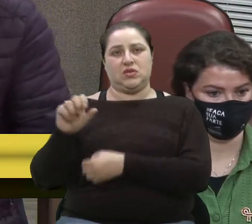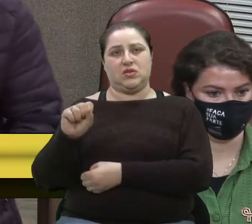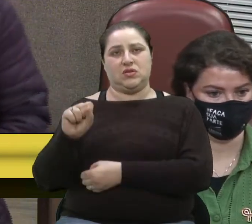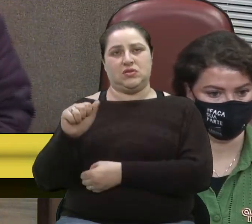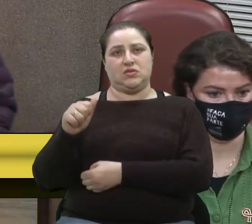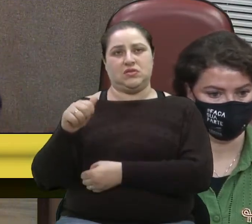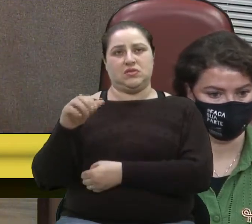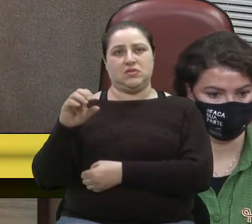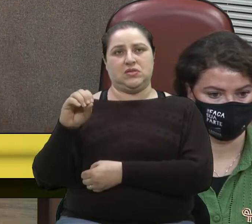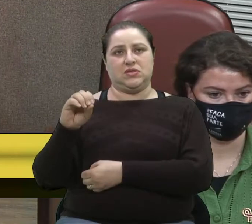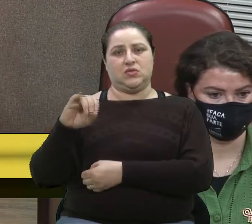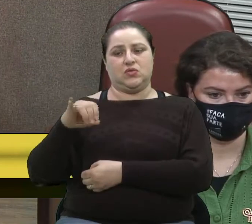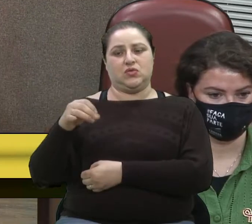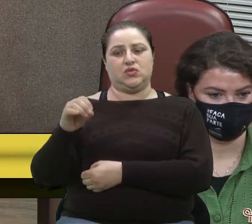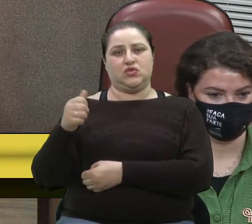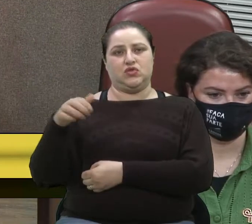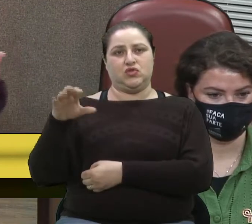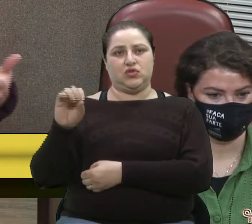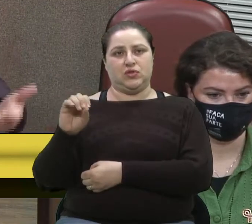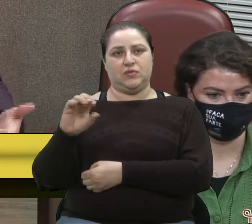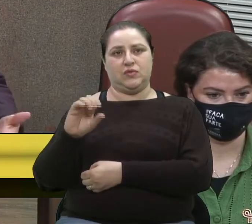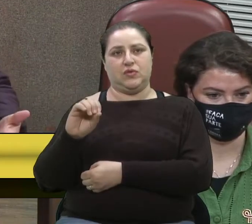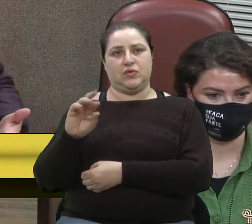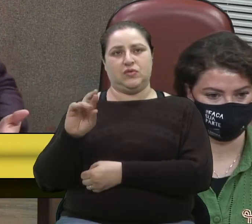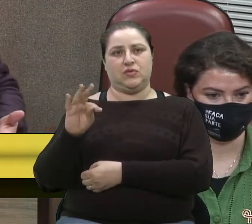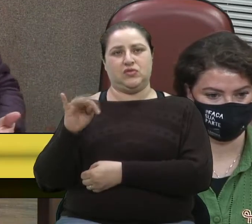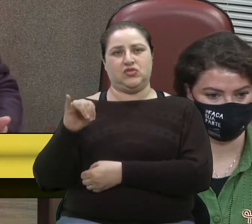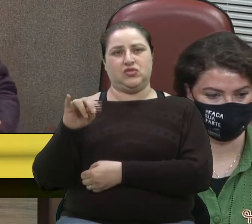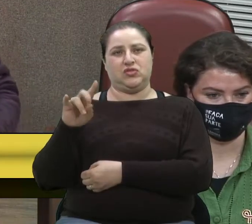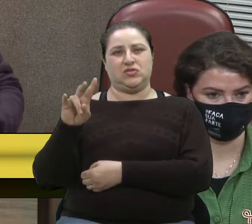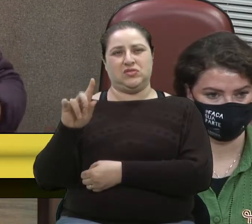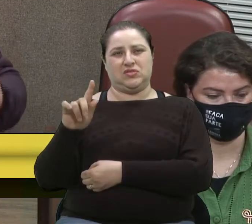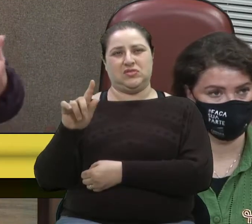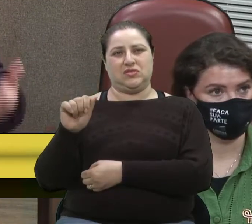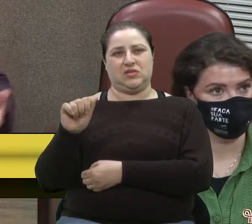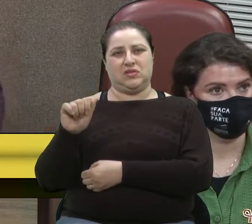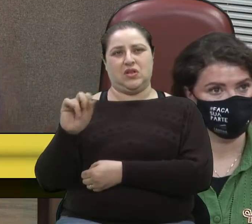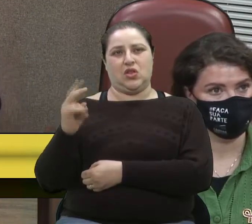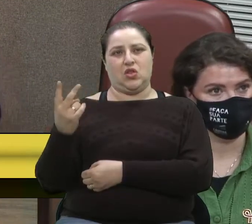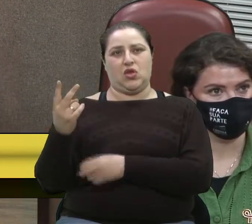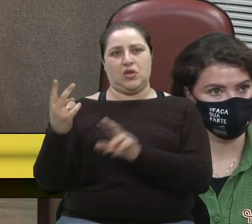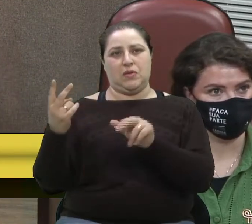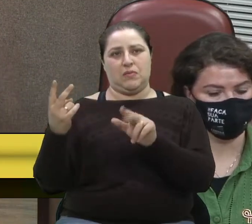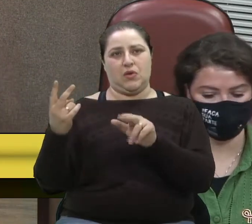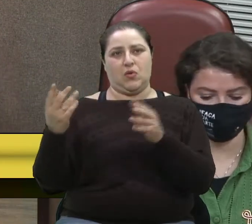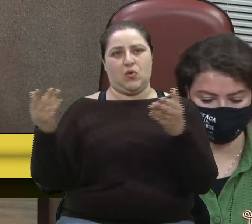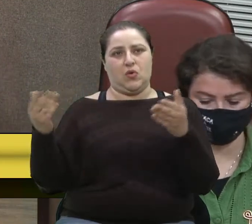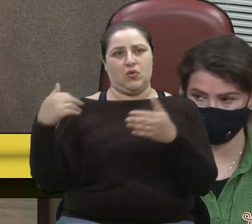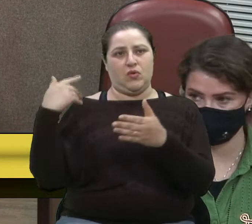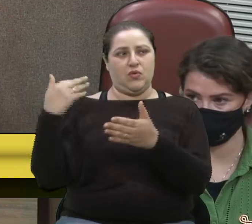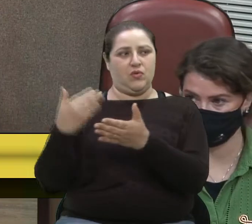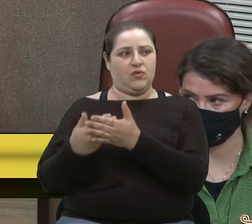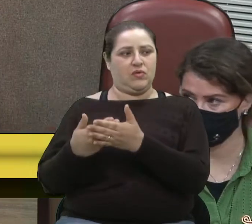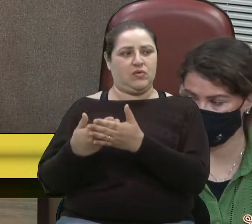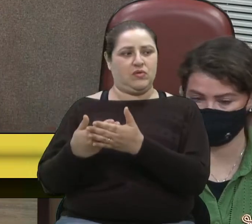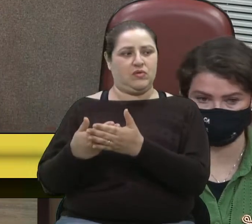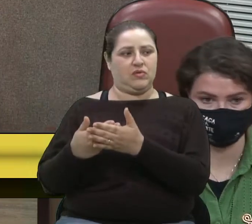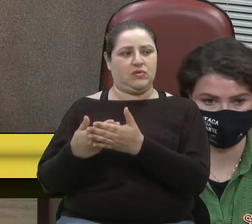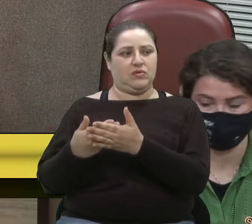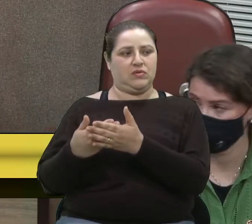irmãos meus ao longo da vida, hoje um tem 83, outro tem 87 anos,